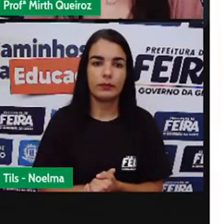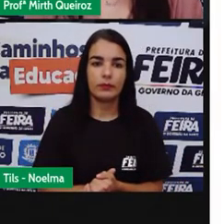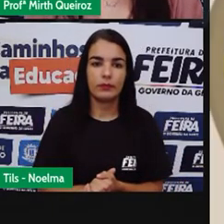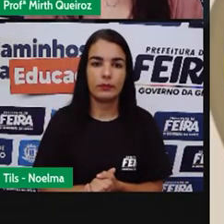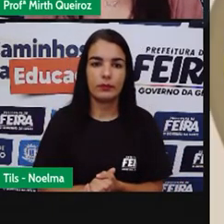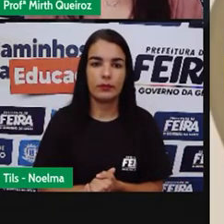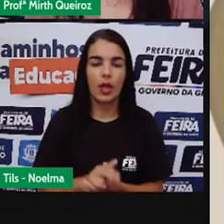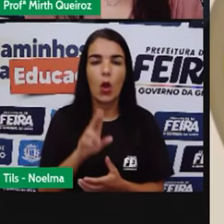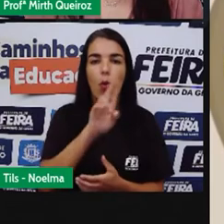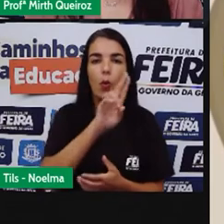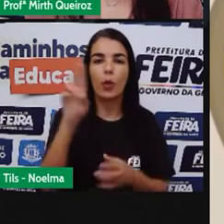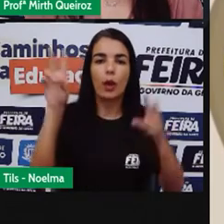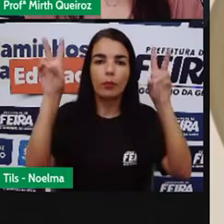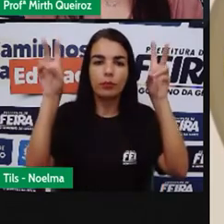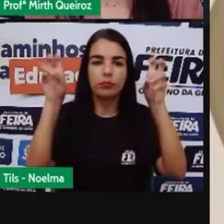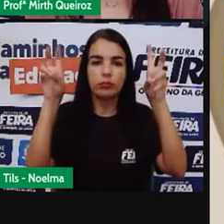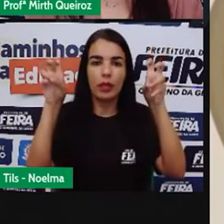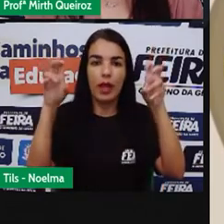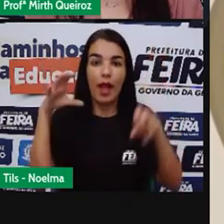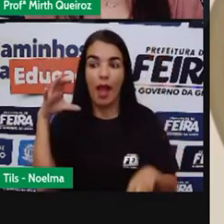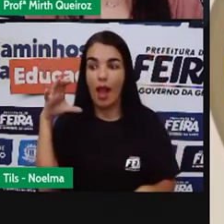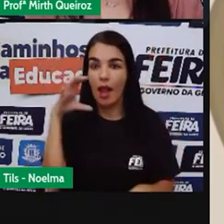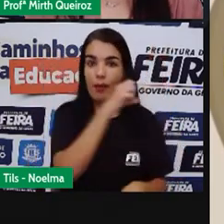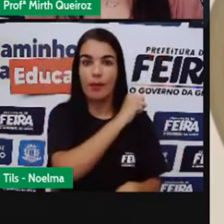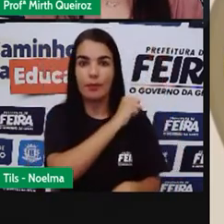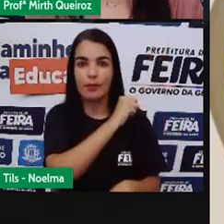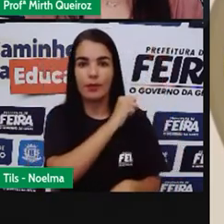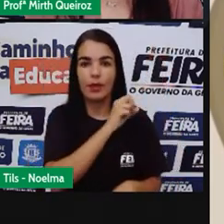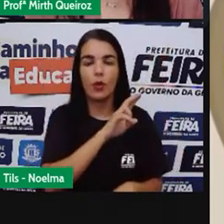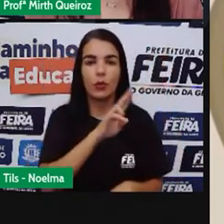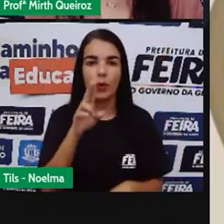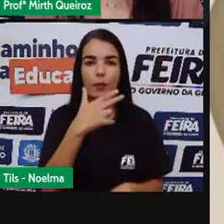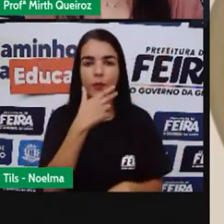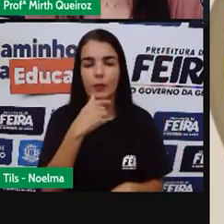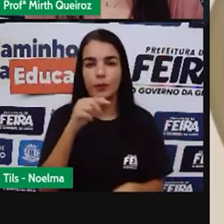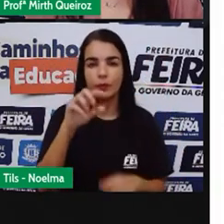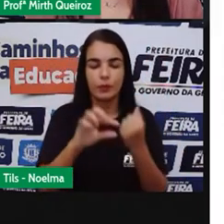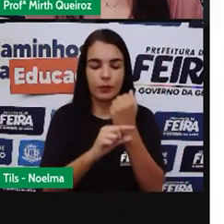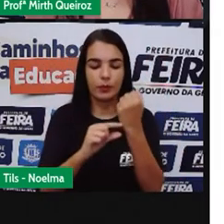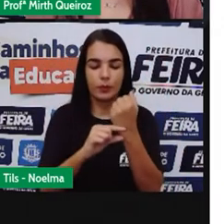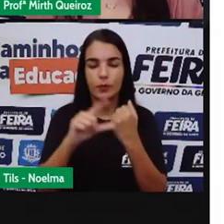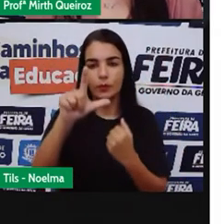O nome da crônica é Emergência, de Luiz Fernando.